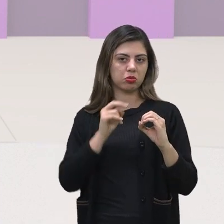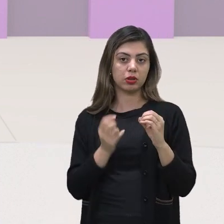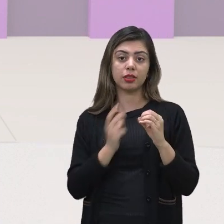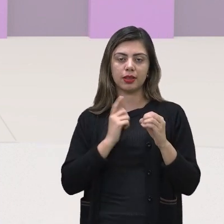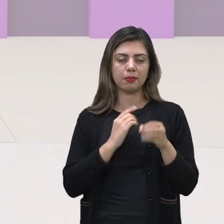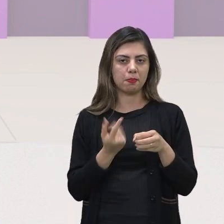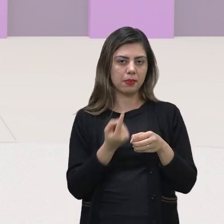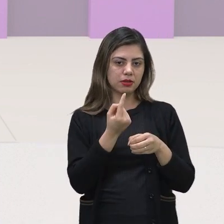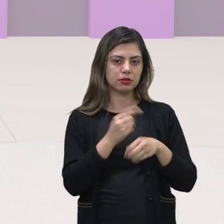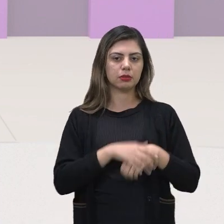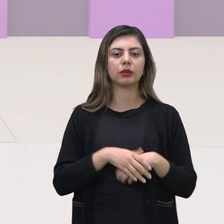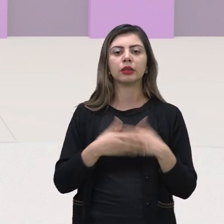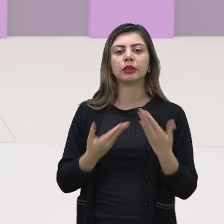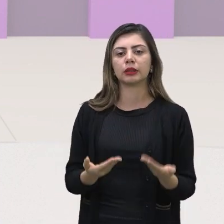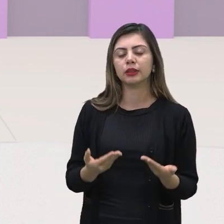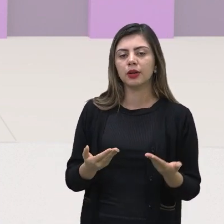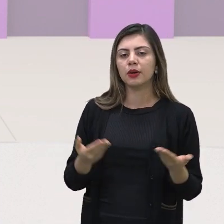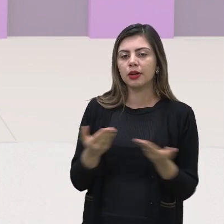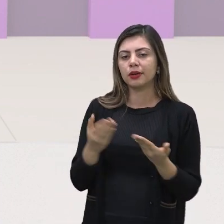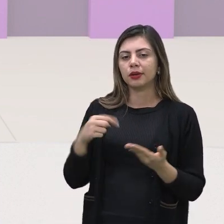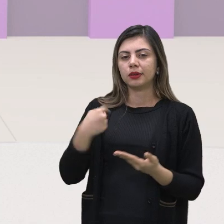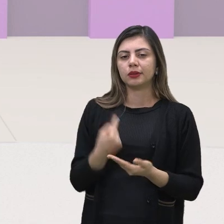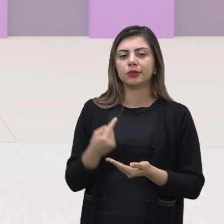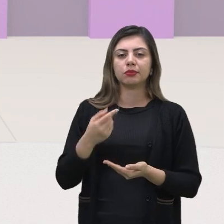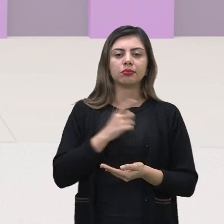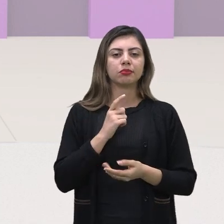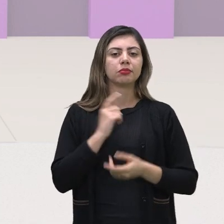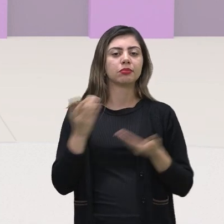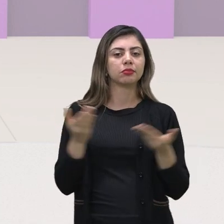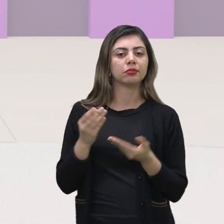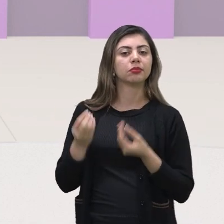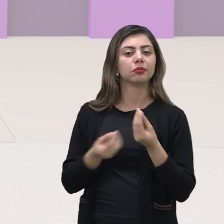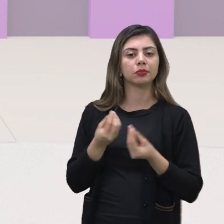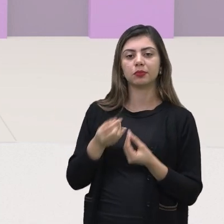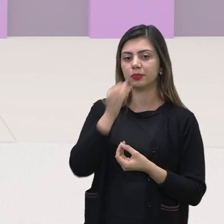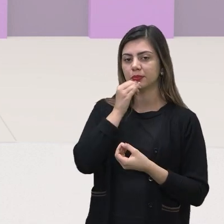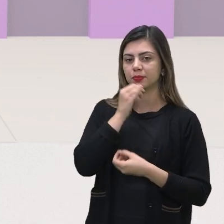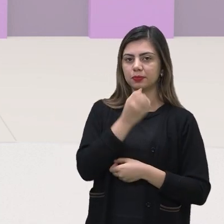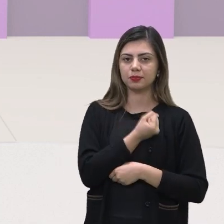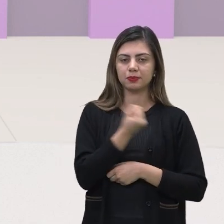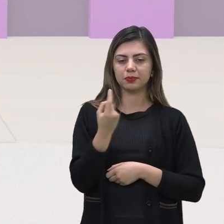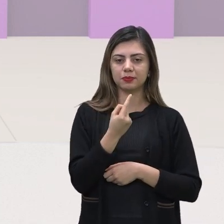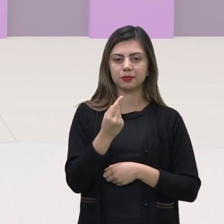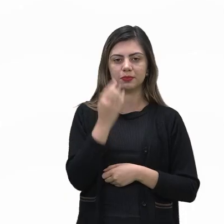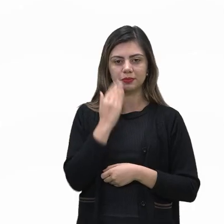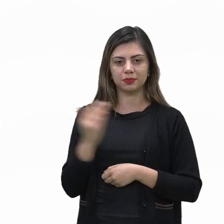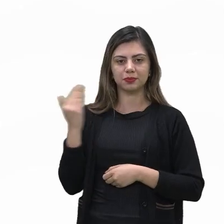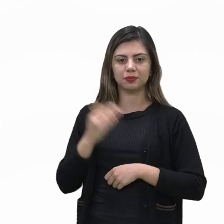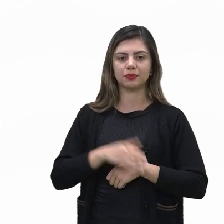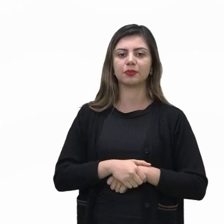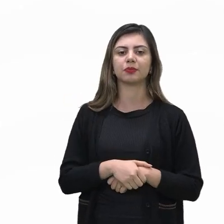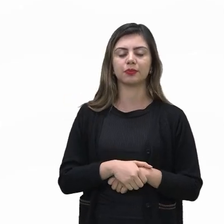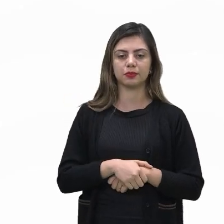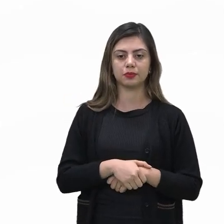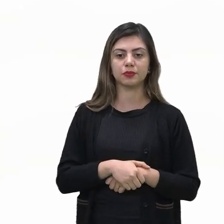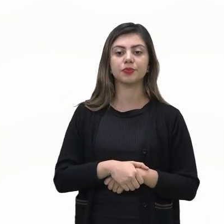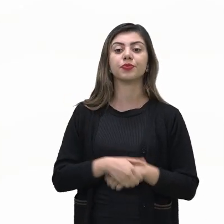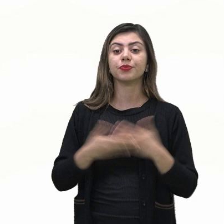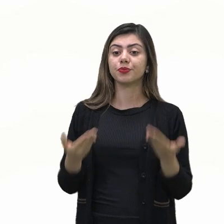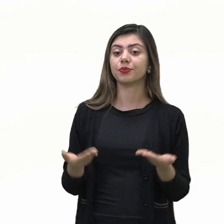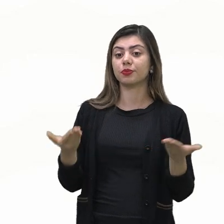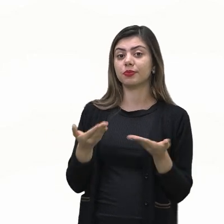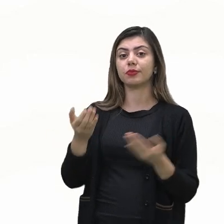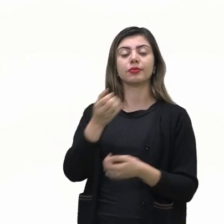e mediante a isso nós temos aqui então o nosso primeiro exemplo vem comigo na tela então o exemplo